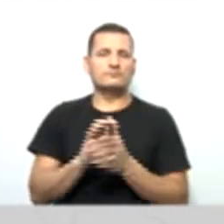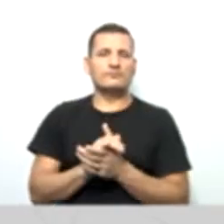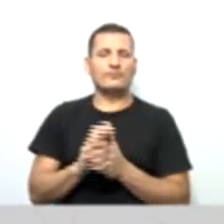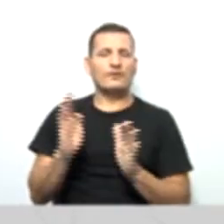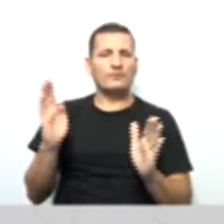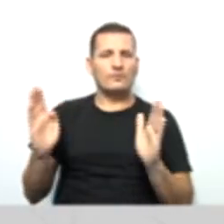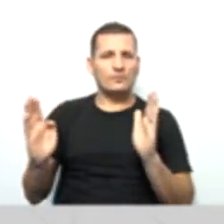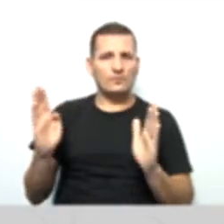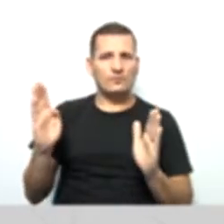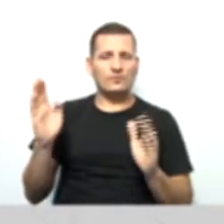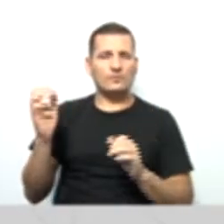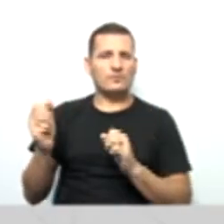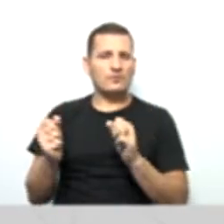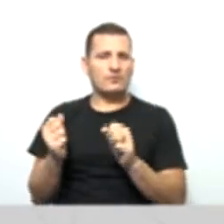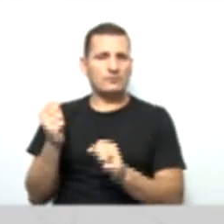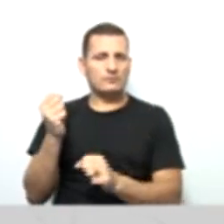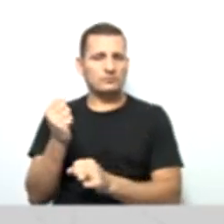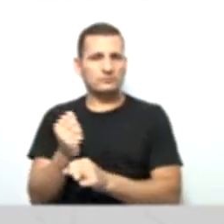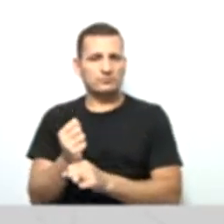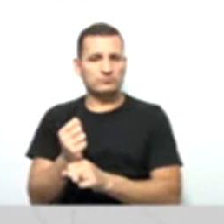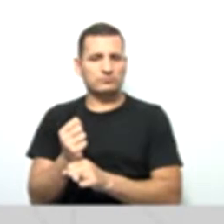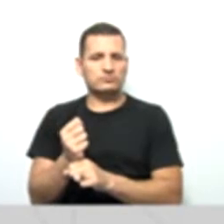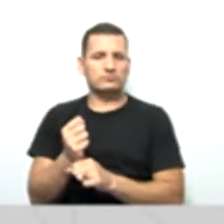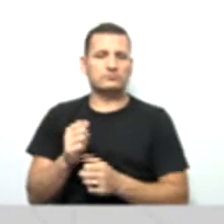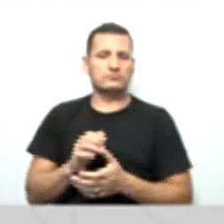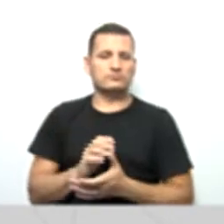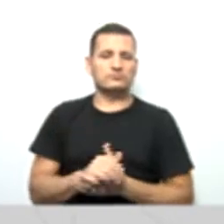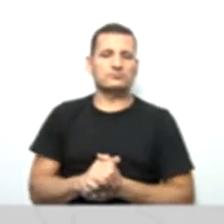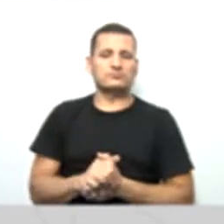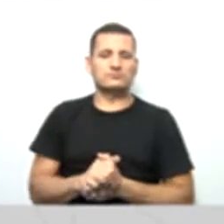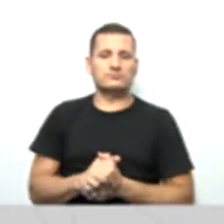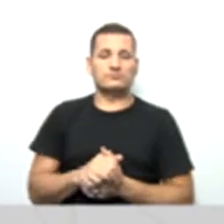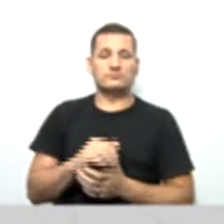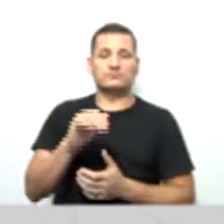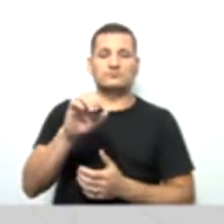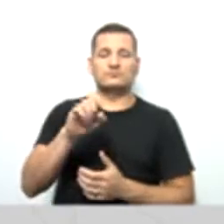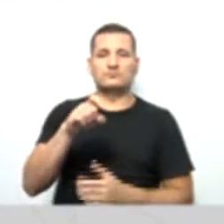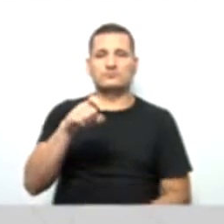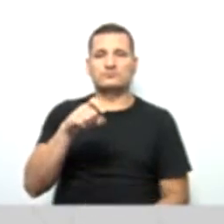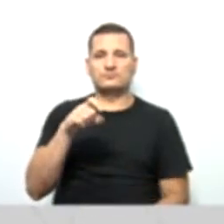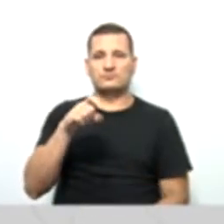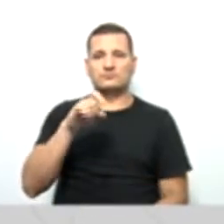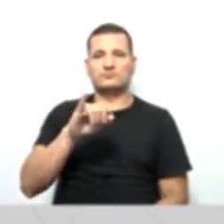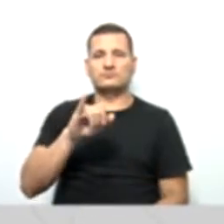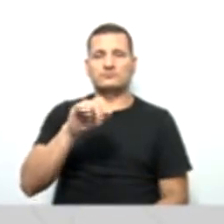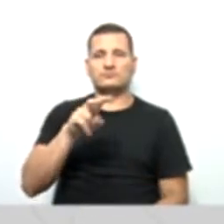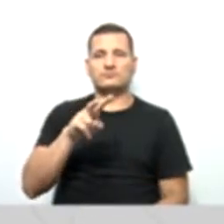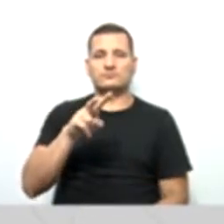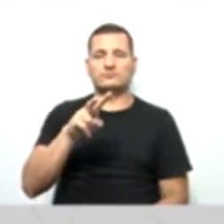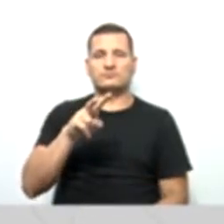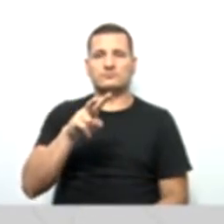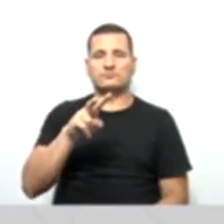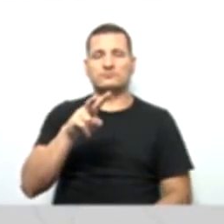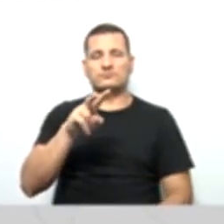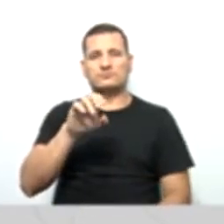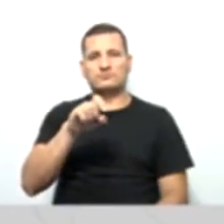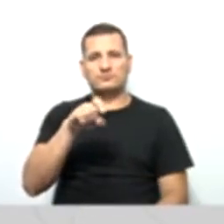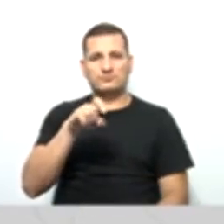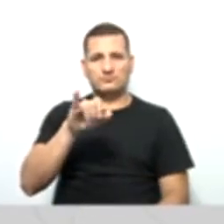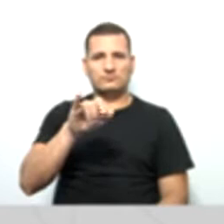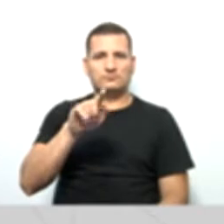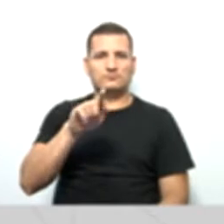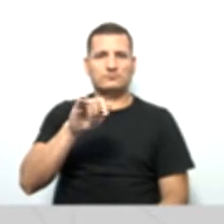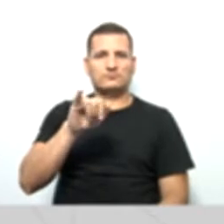balanço patrimonial. Passivo exigível a longo prazo. É o conjunto de valores devidos a